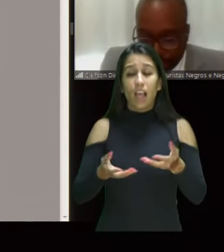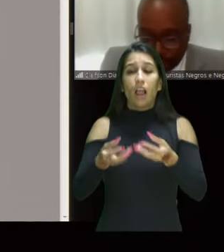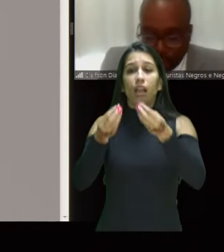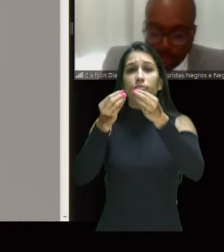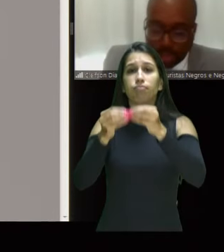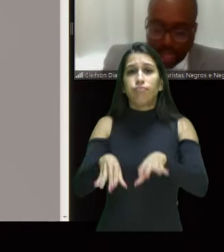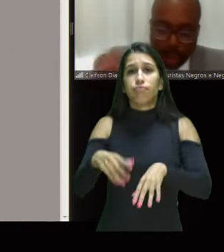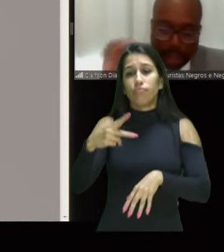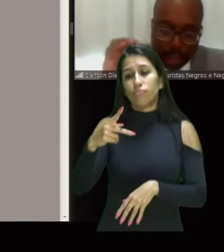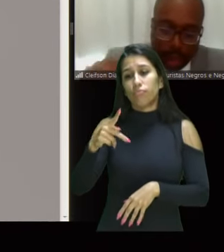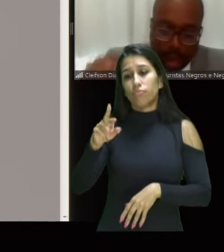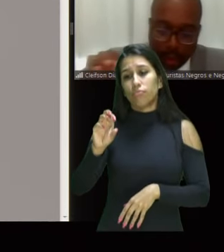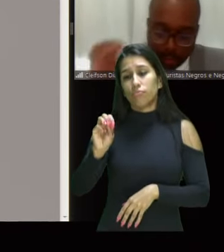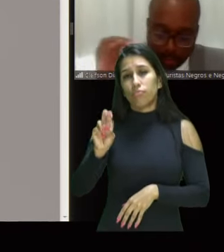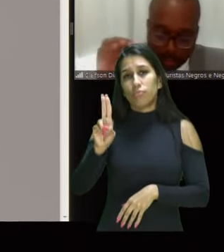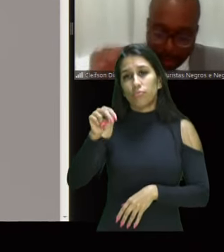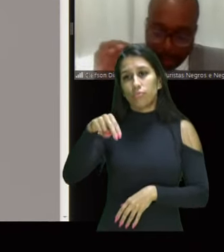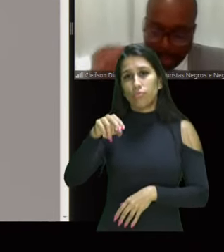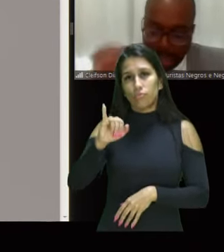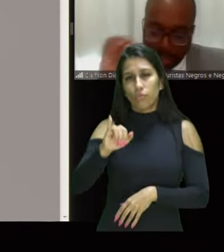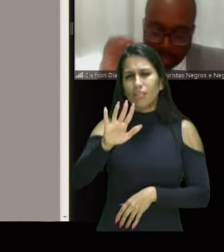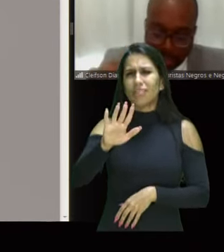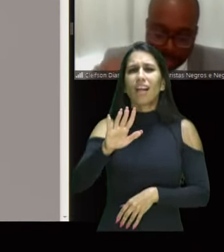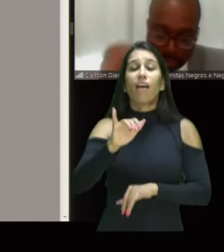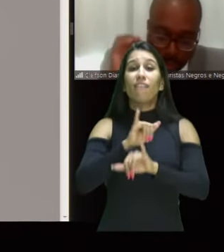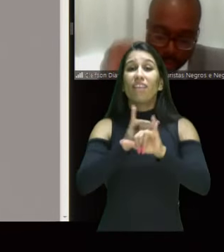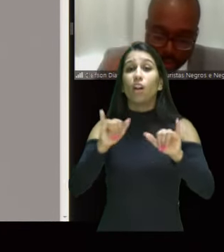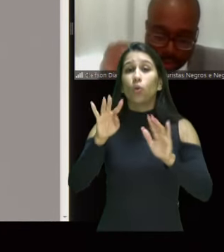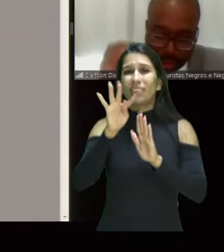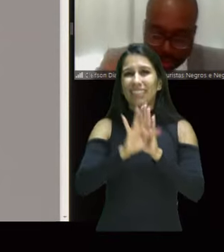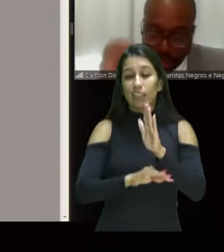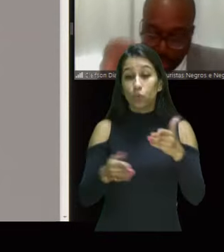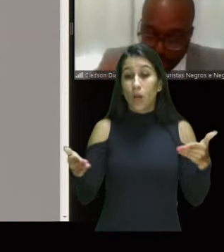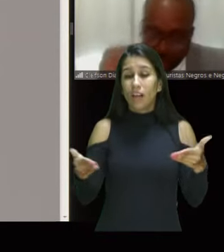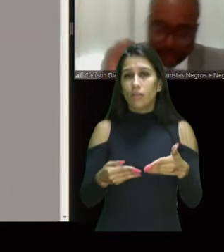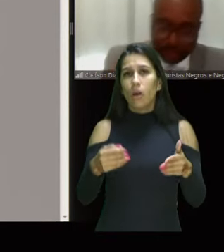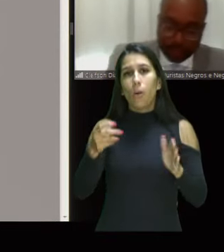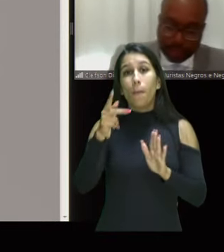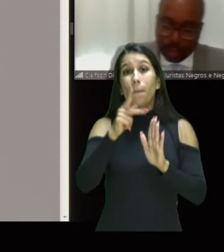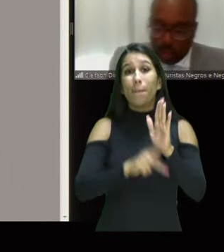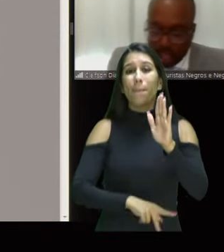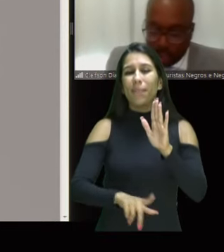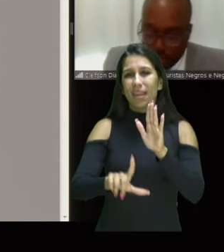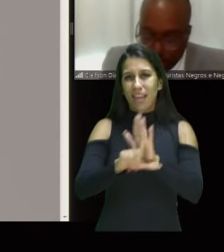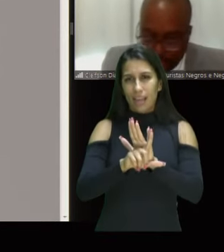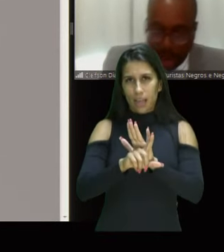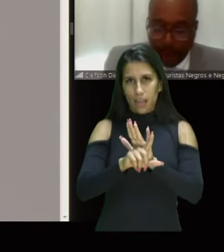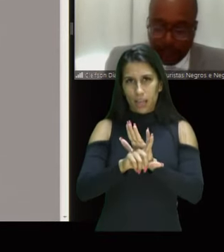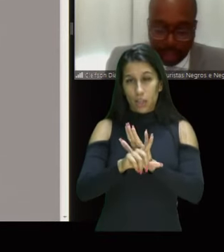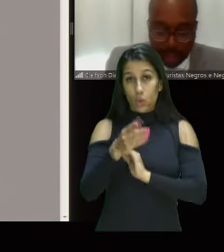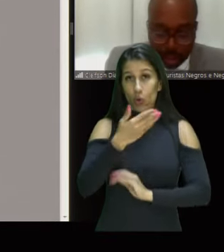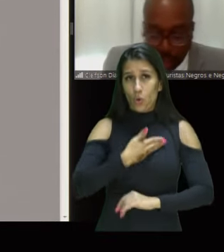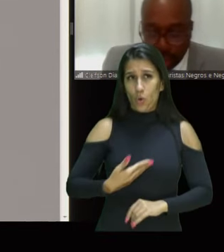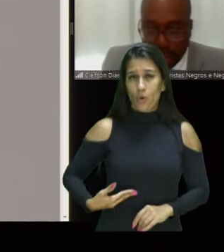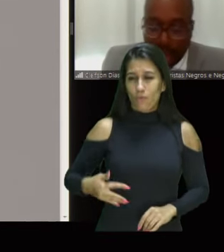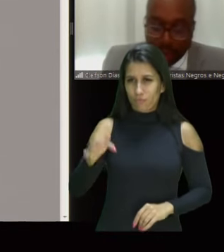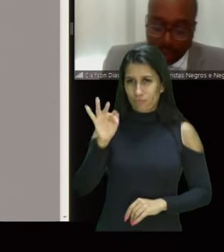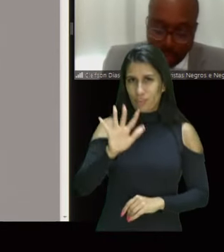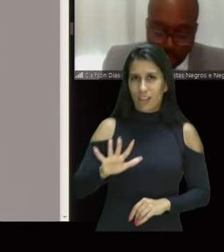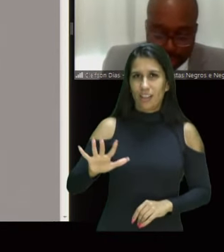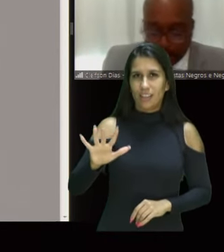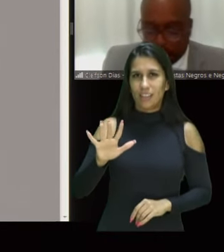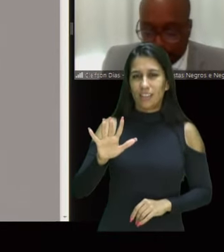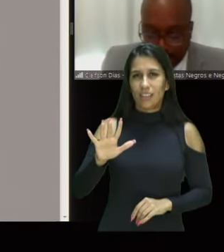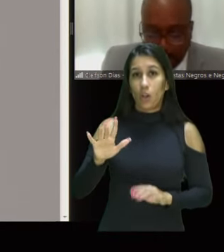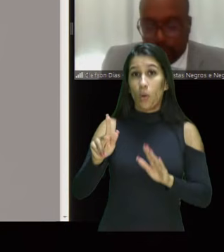O texto atual da PL 3.887, 2020, de autoria do governo federal, que institui a